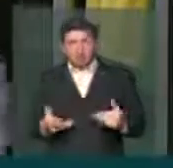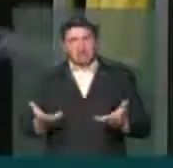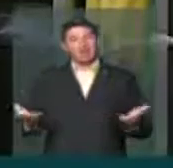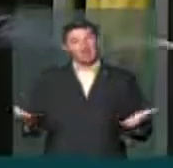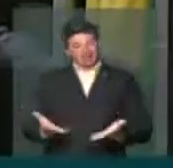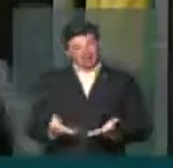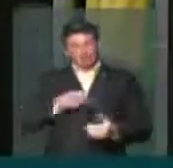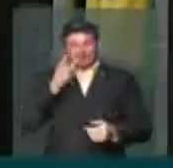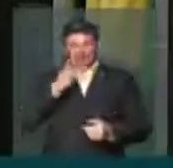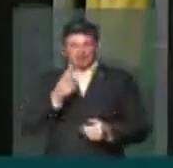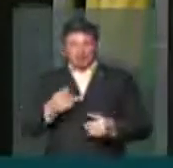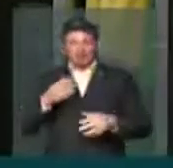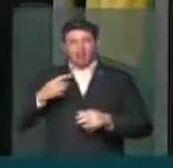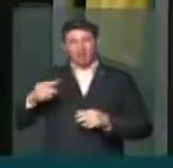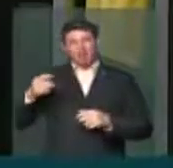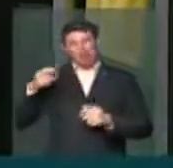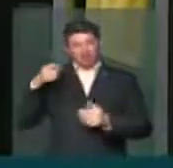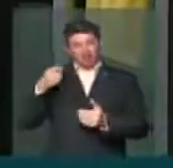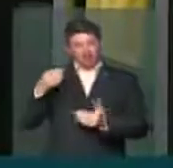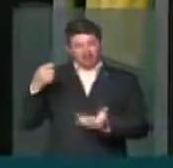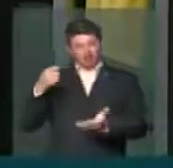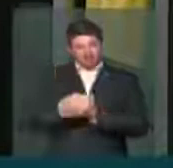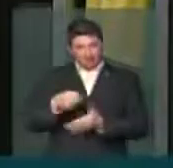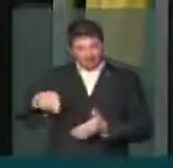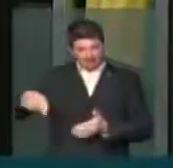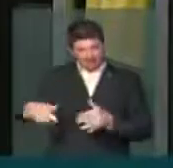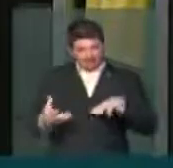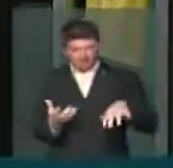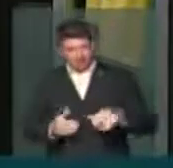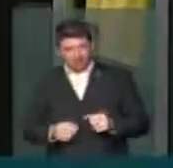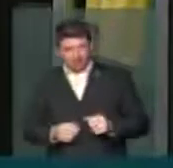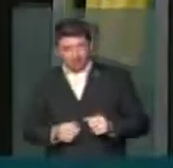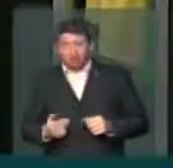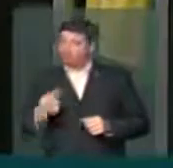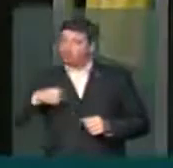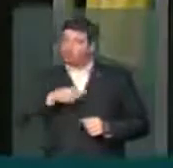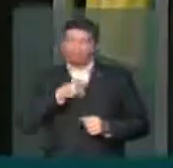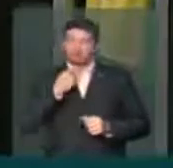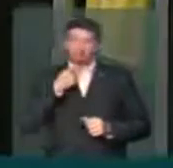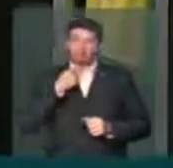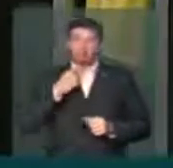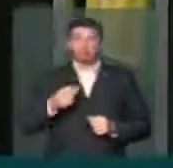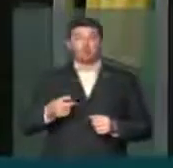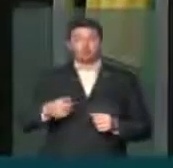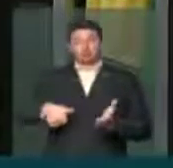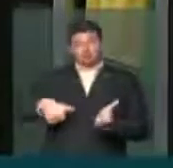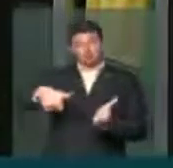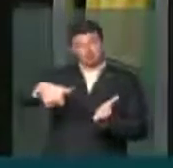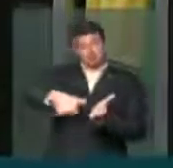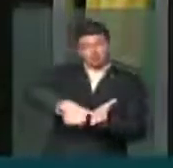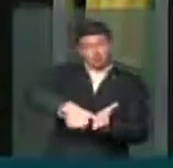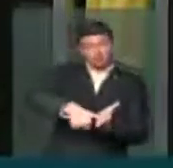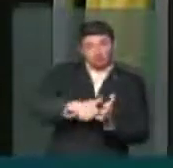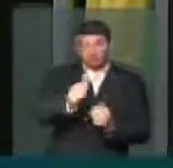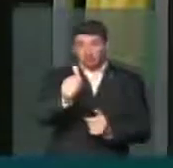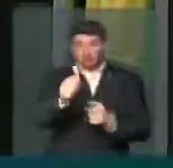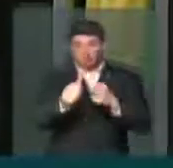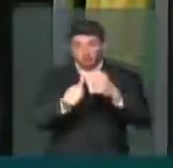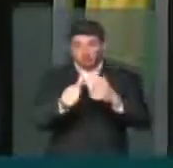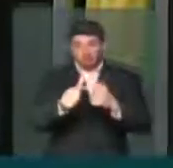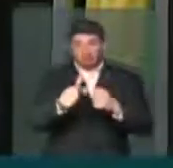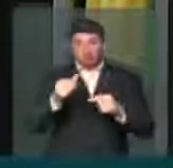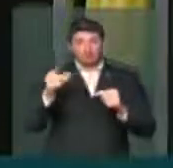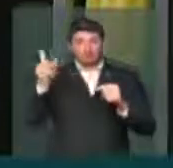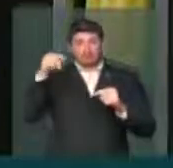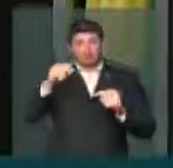trazer essa conta para o Congresso Nacional. O Congresso Nacional não pode pôr as suas digitais as suas digitais no